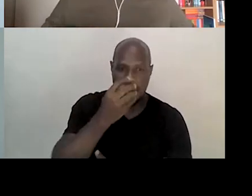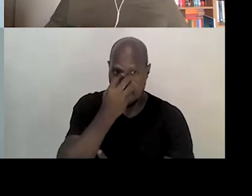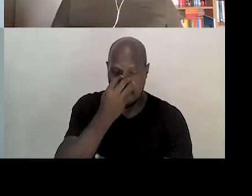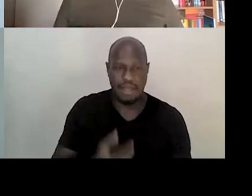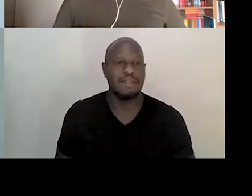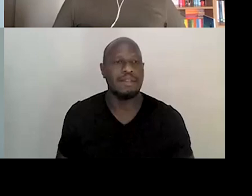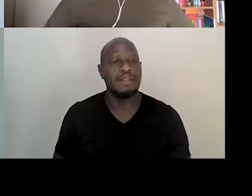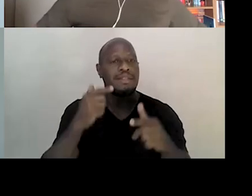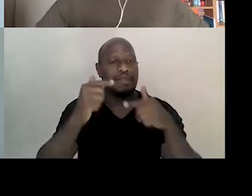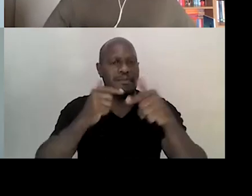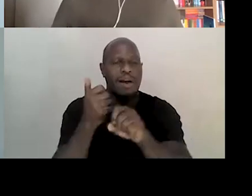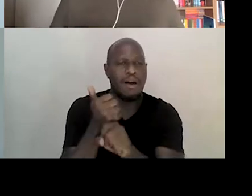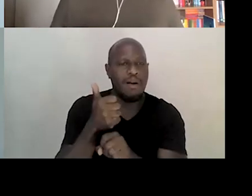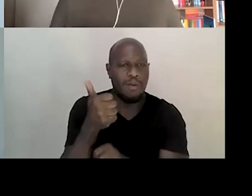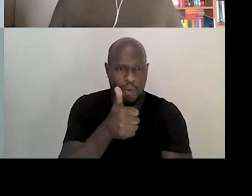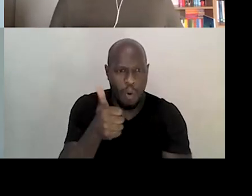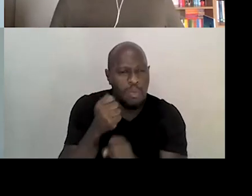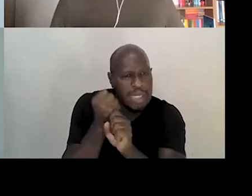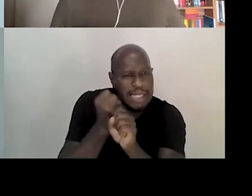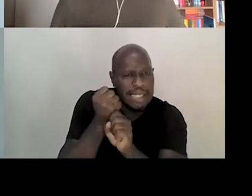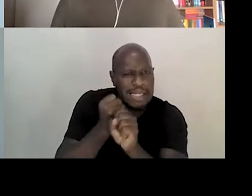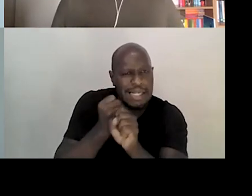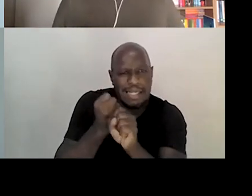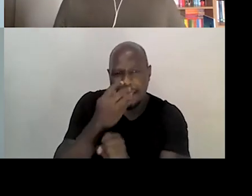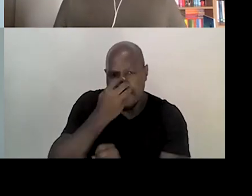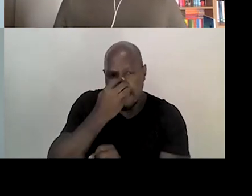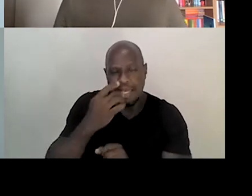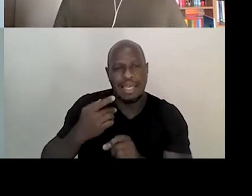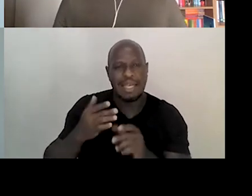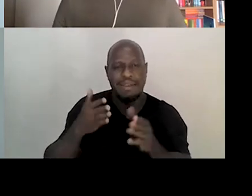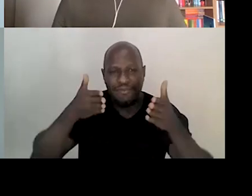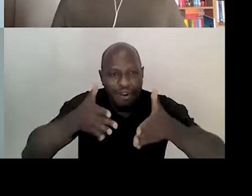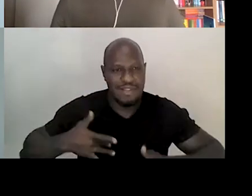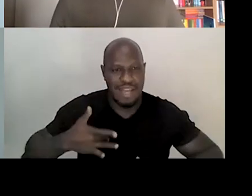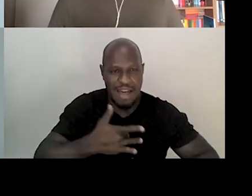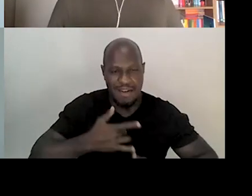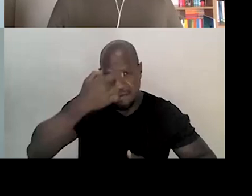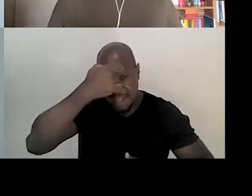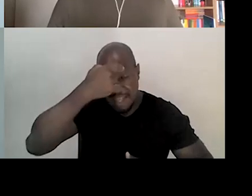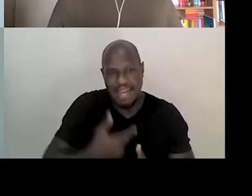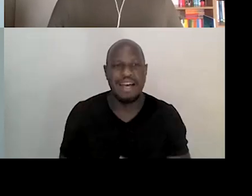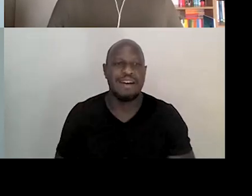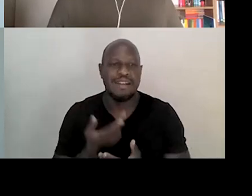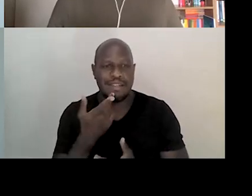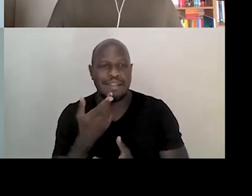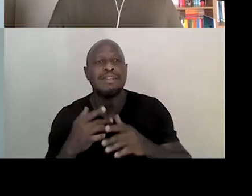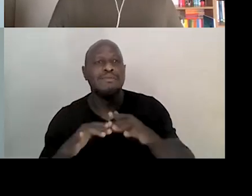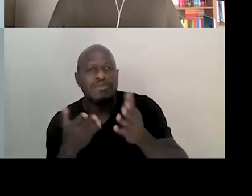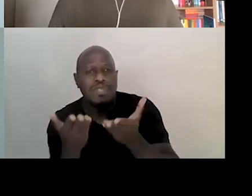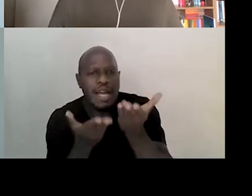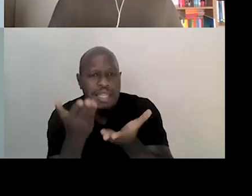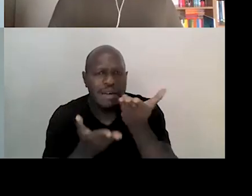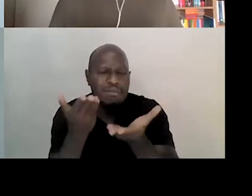Trabalha há 11 anos com palhaçaria aplicada à saúde mental, integrando o projeto Teto, Trampo e Tratamento,